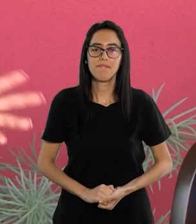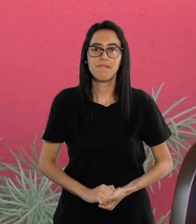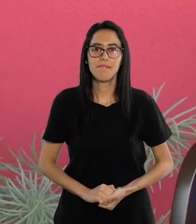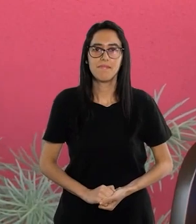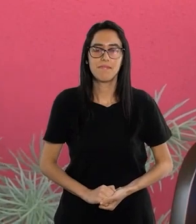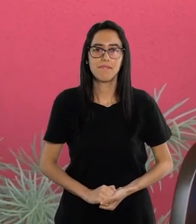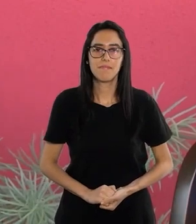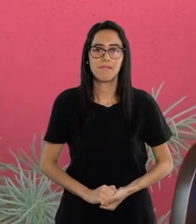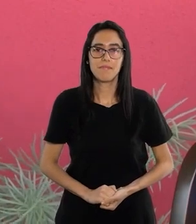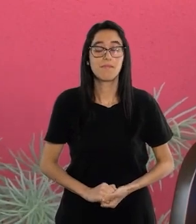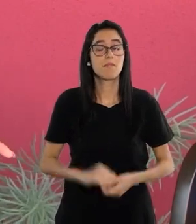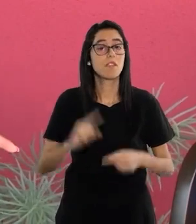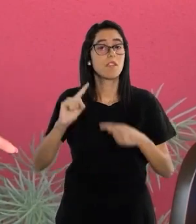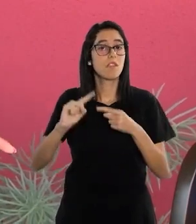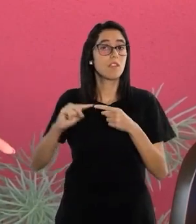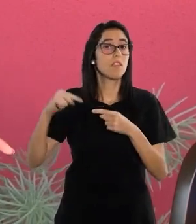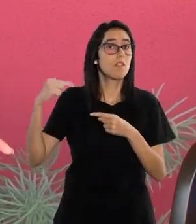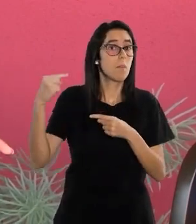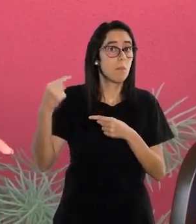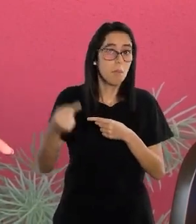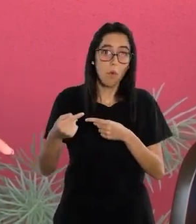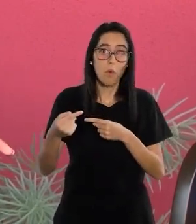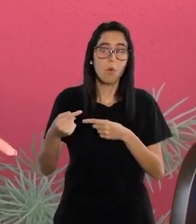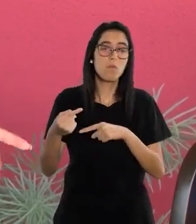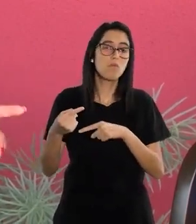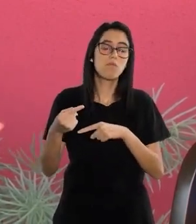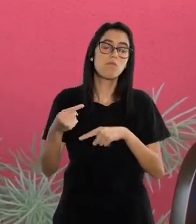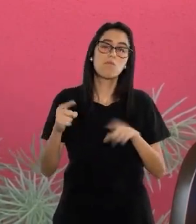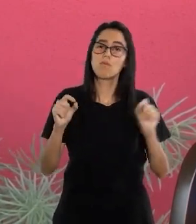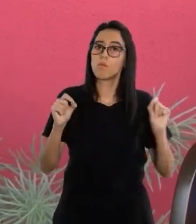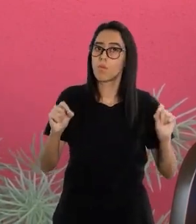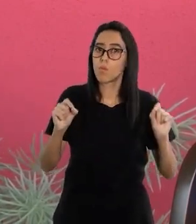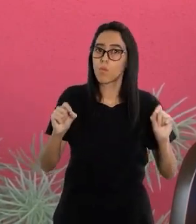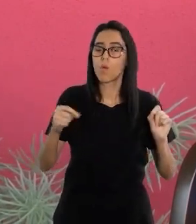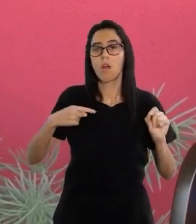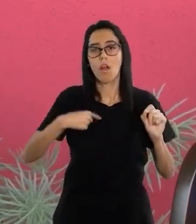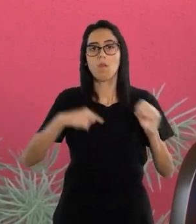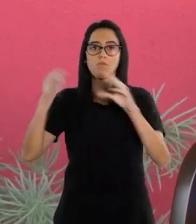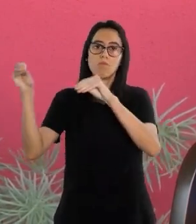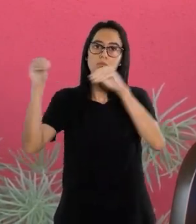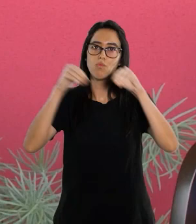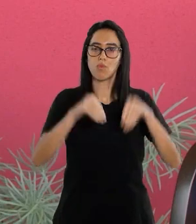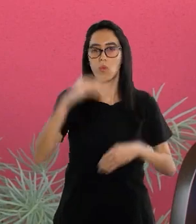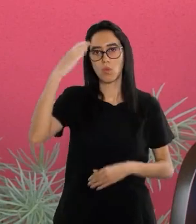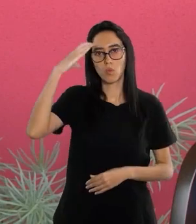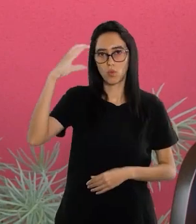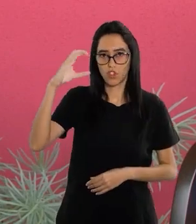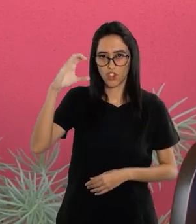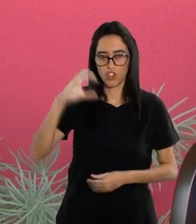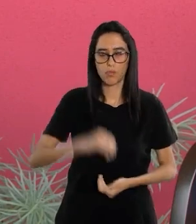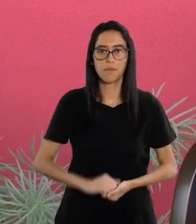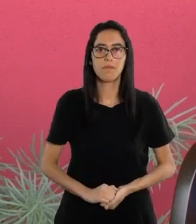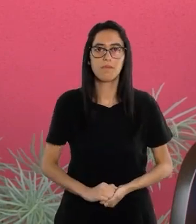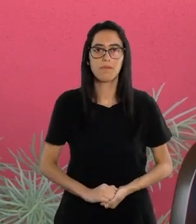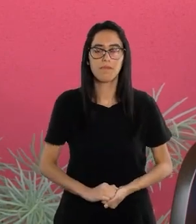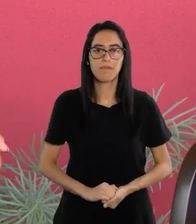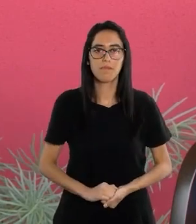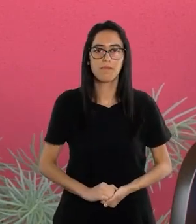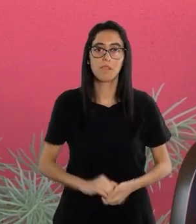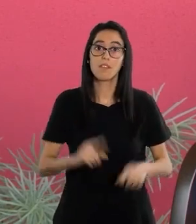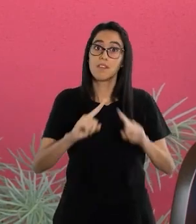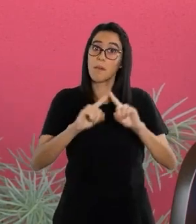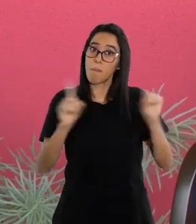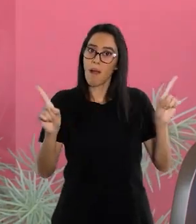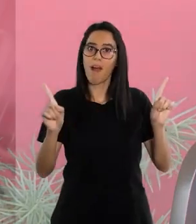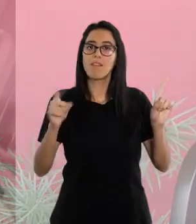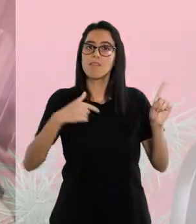Depois de lá, eu vim pra Curitiba. Só que